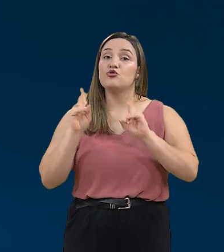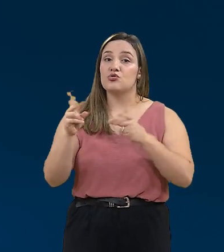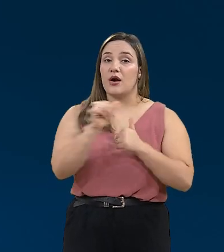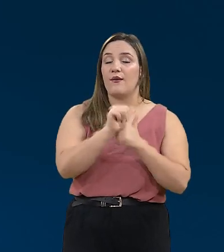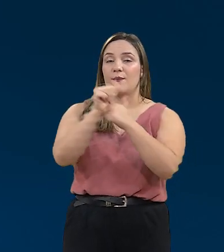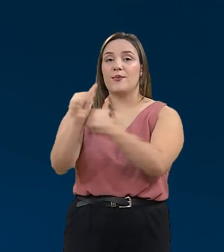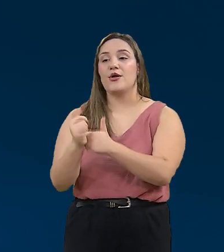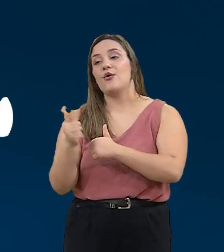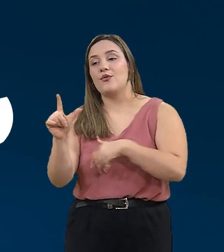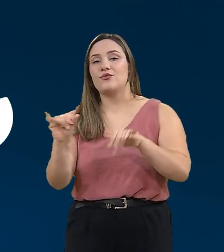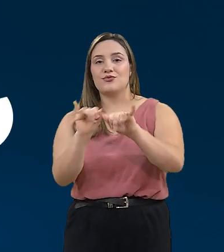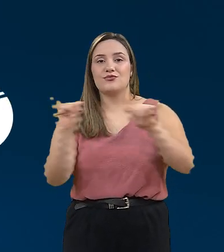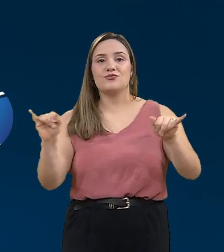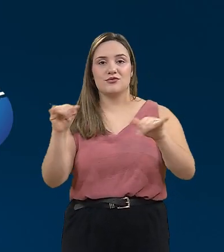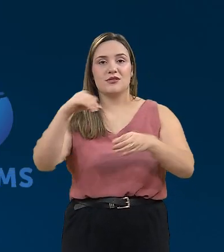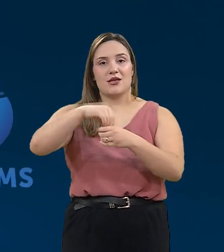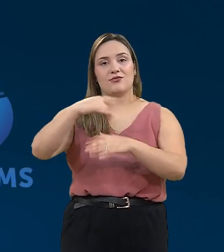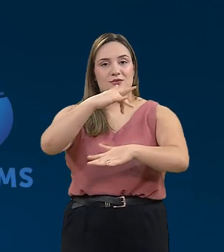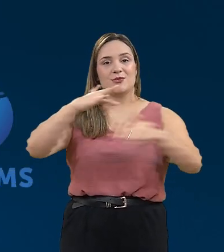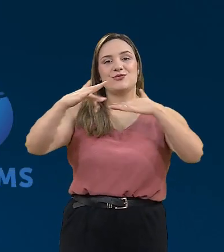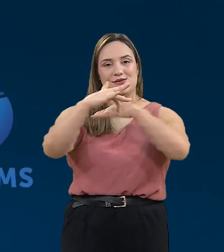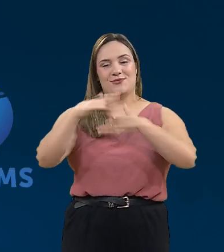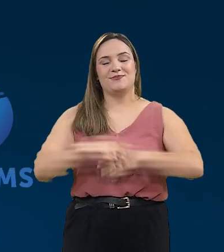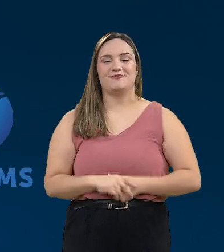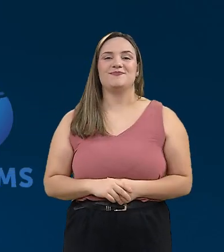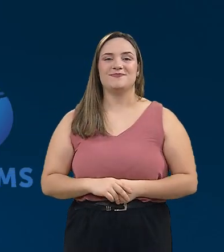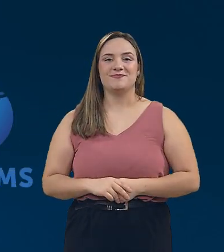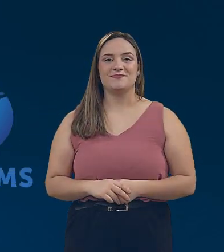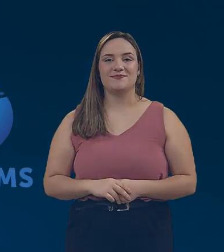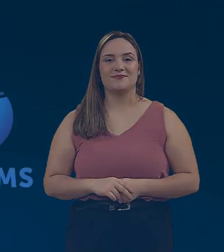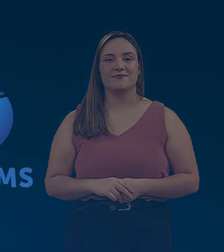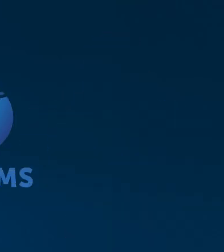Continue acompanhando outras notícias em nossas mídias sociais.